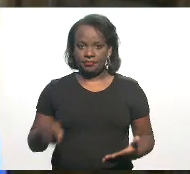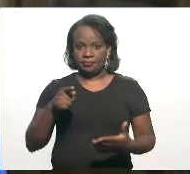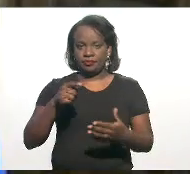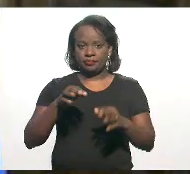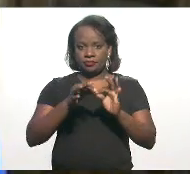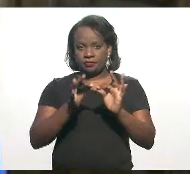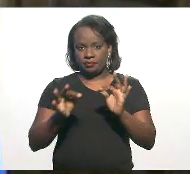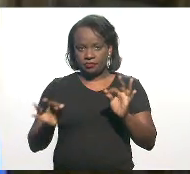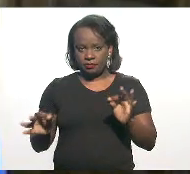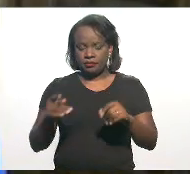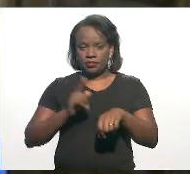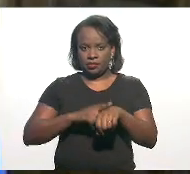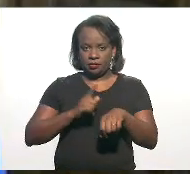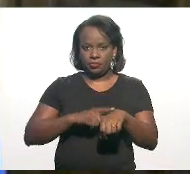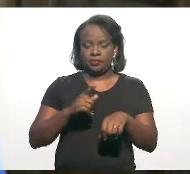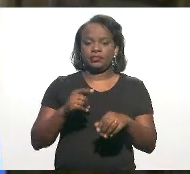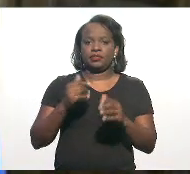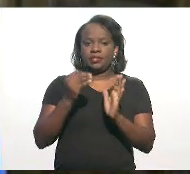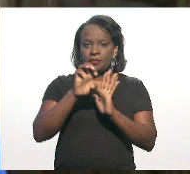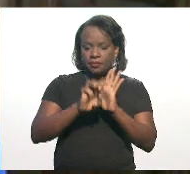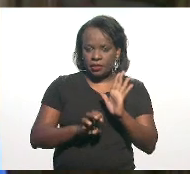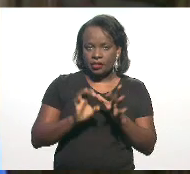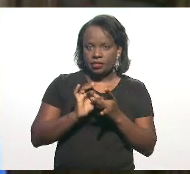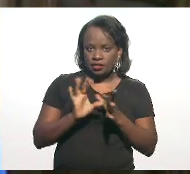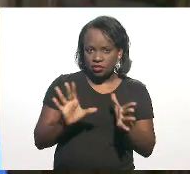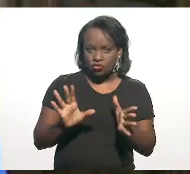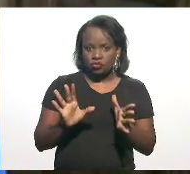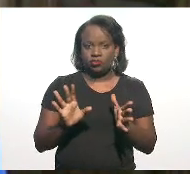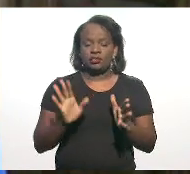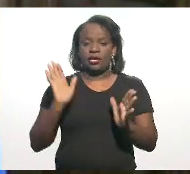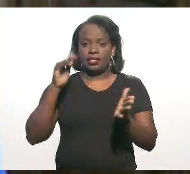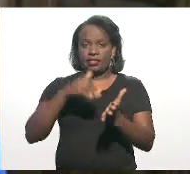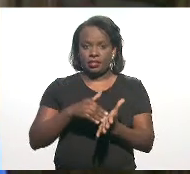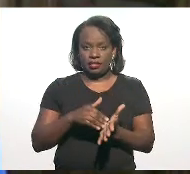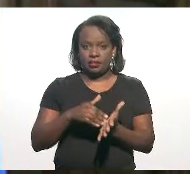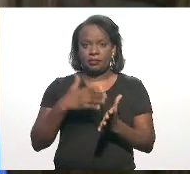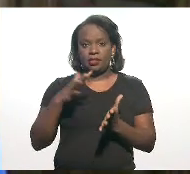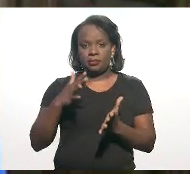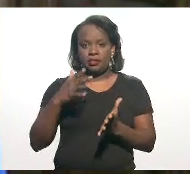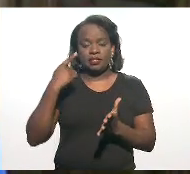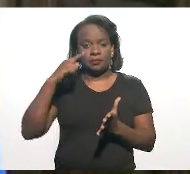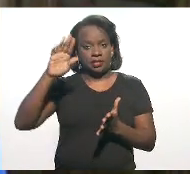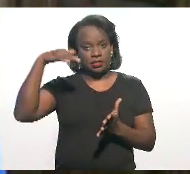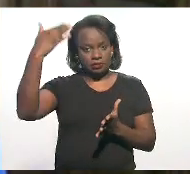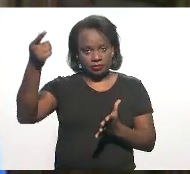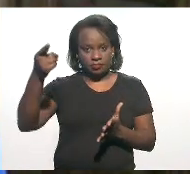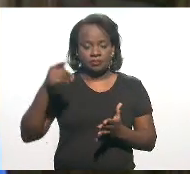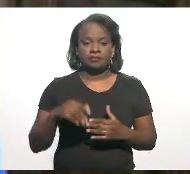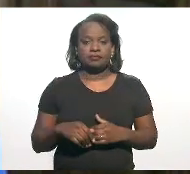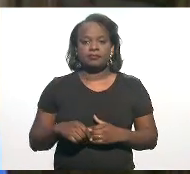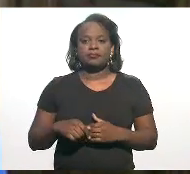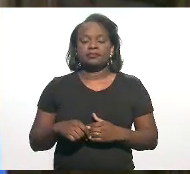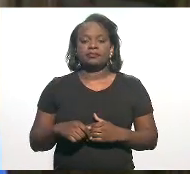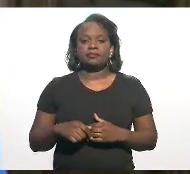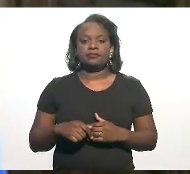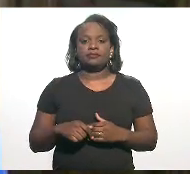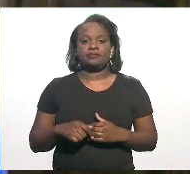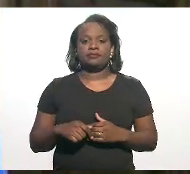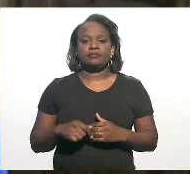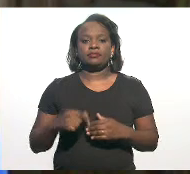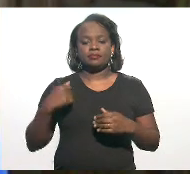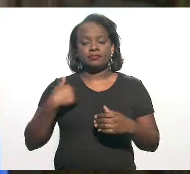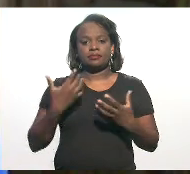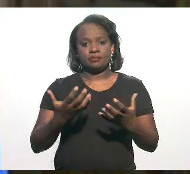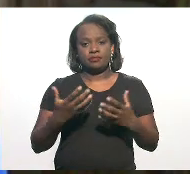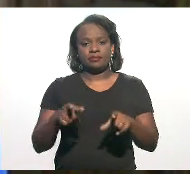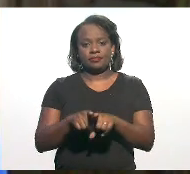está estendendo o prazo desse para a emenda até o meado da semana que vem, eu